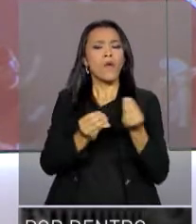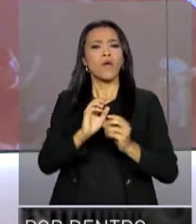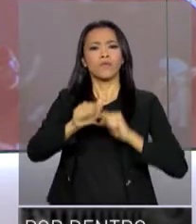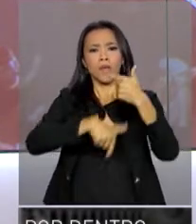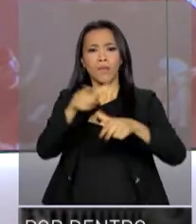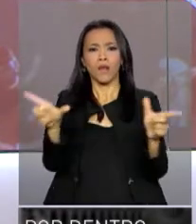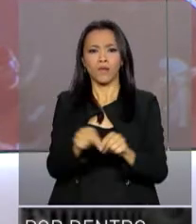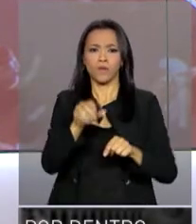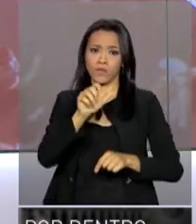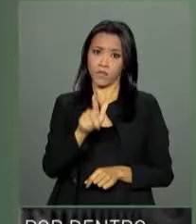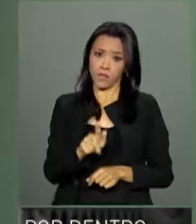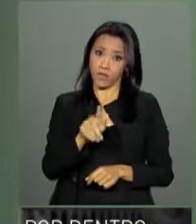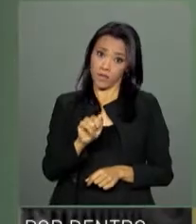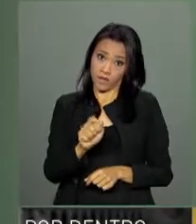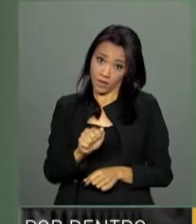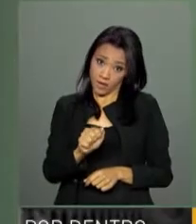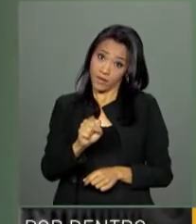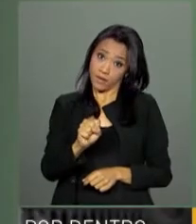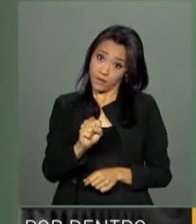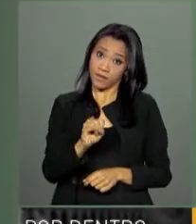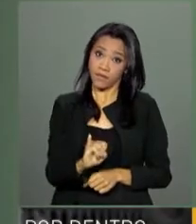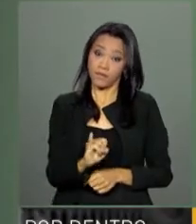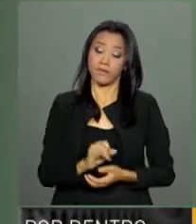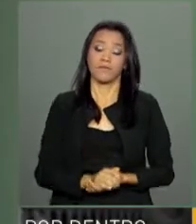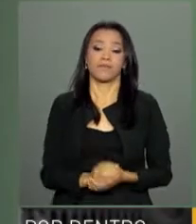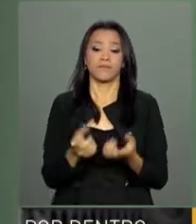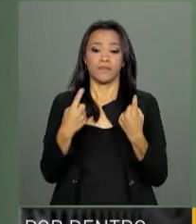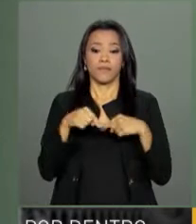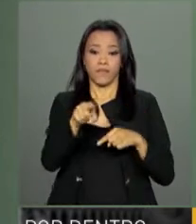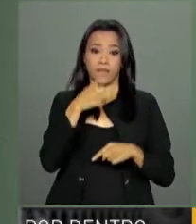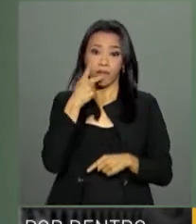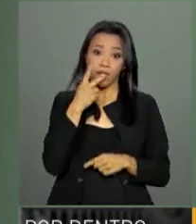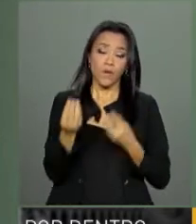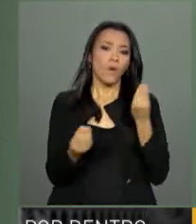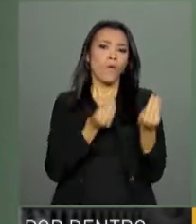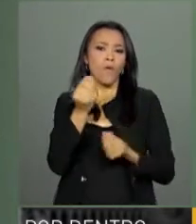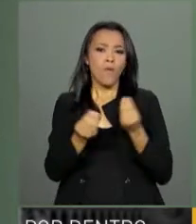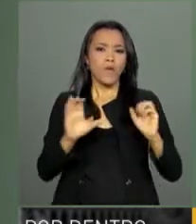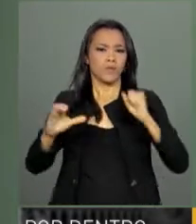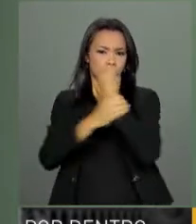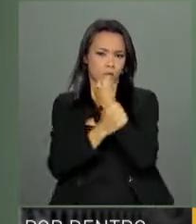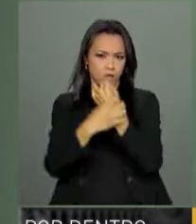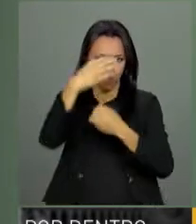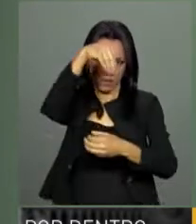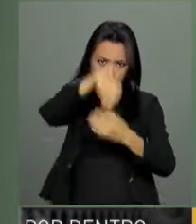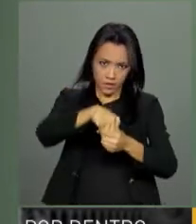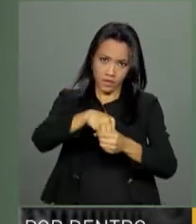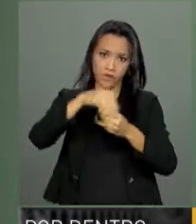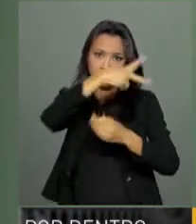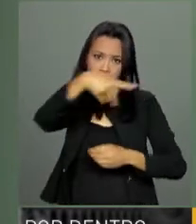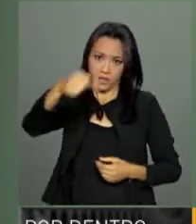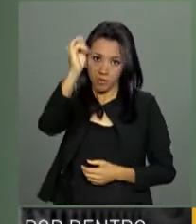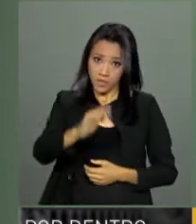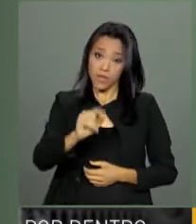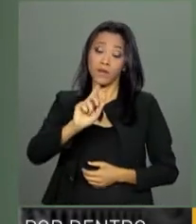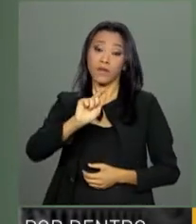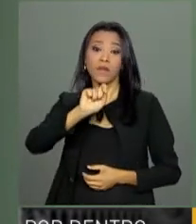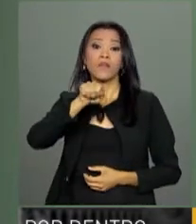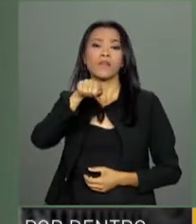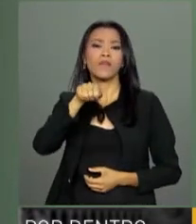do GSI. O Gabinete de Segurança Institucional da Presidência da República, o GSI, como é mais comumente chamado,